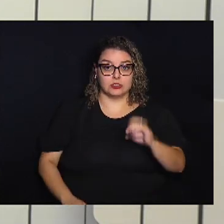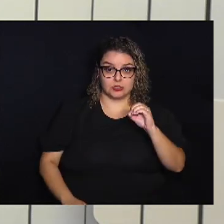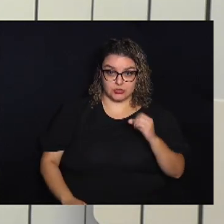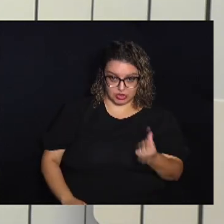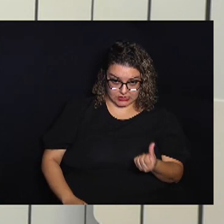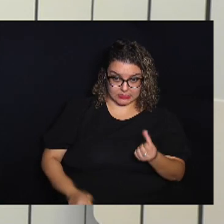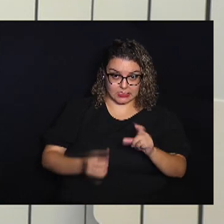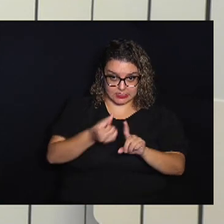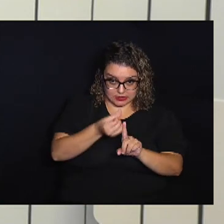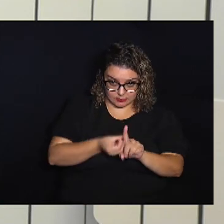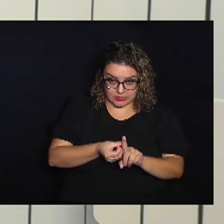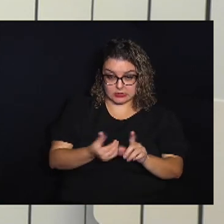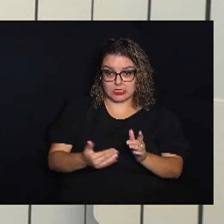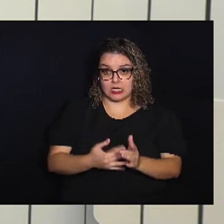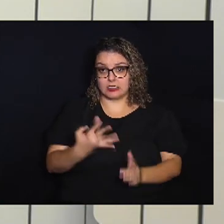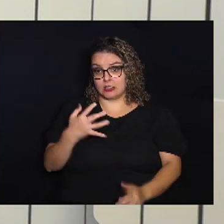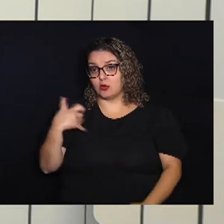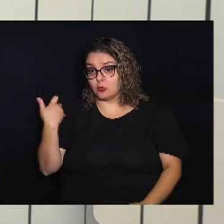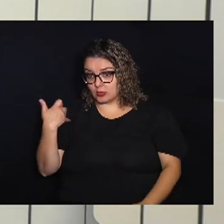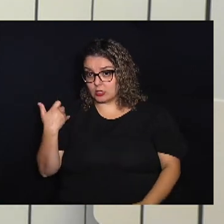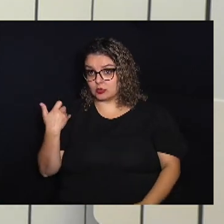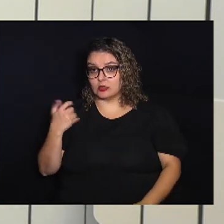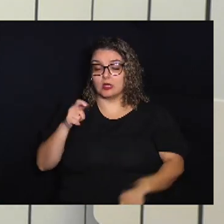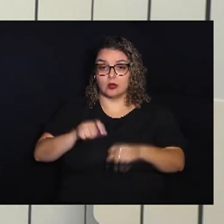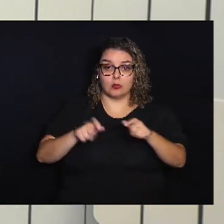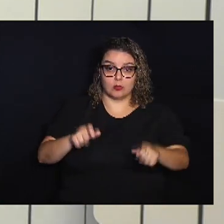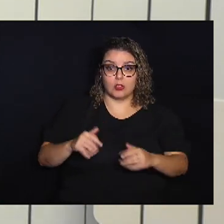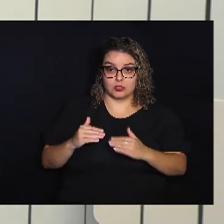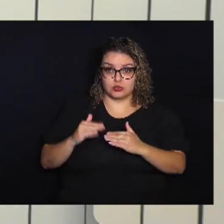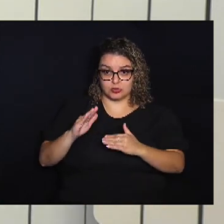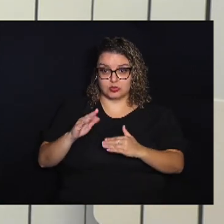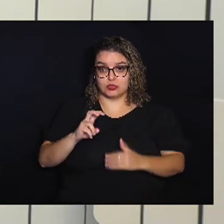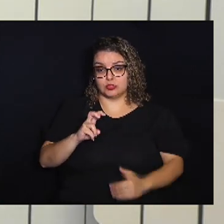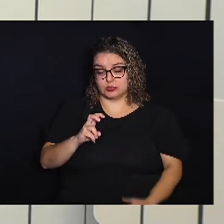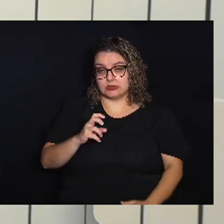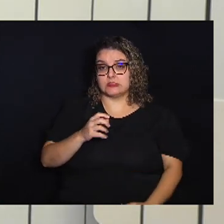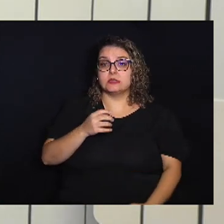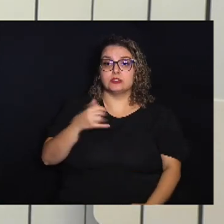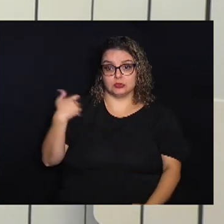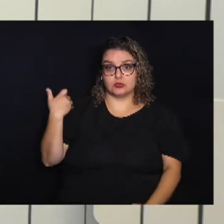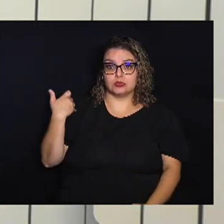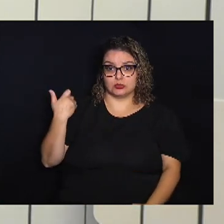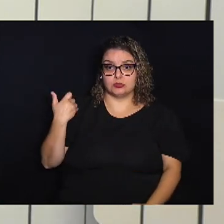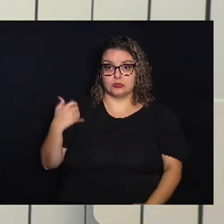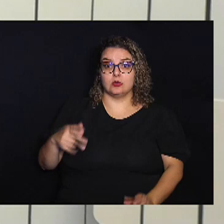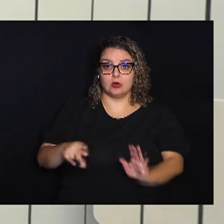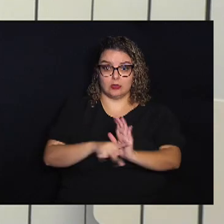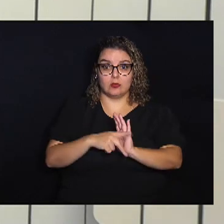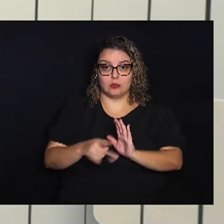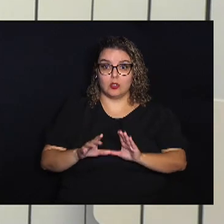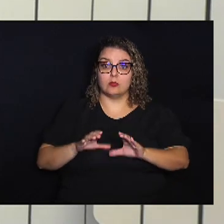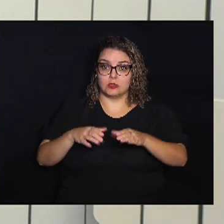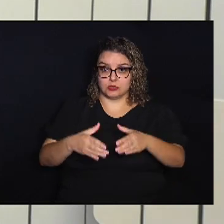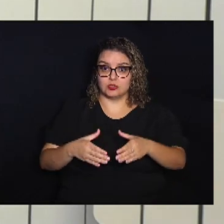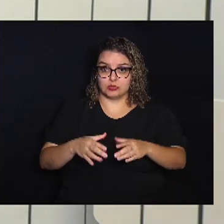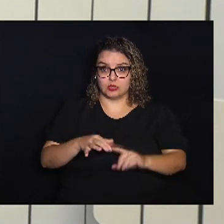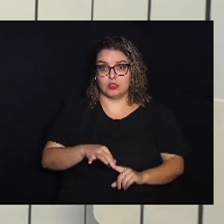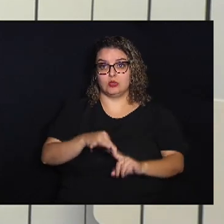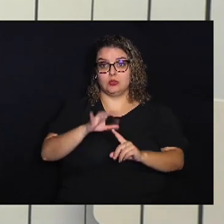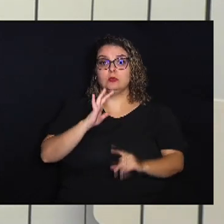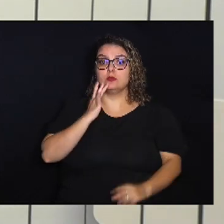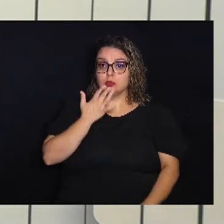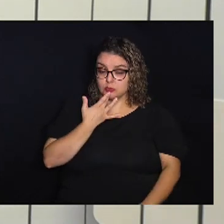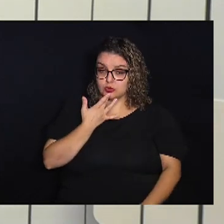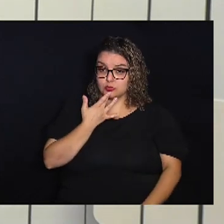meses a 4 anos E para pessoas a partir de 5 anos Que pertençam aos grupos prioritários